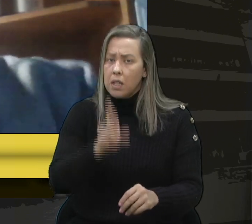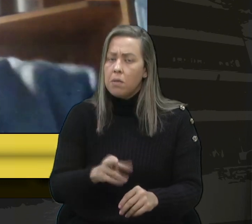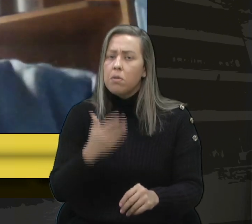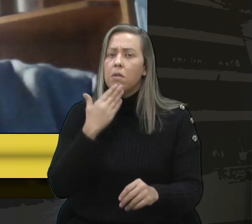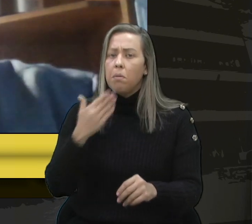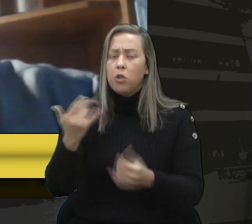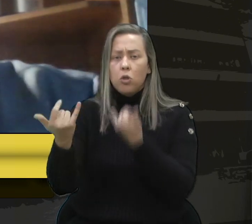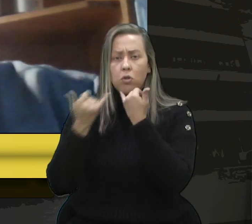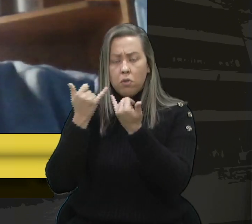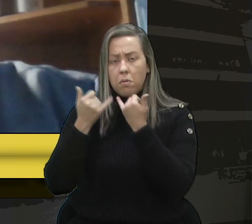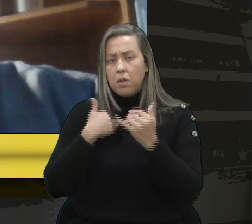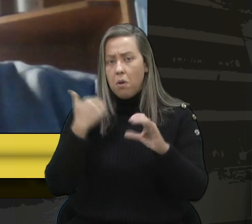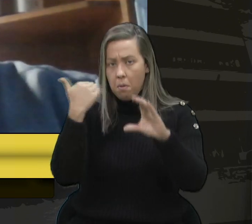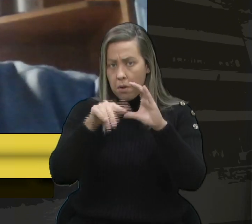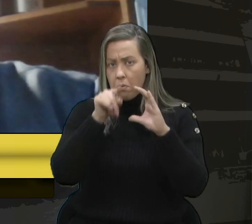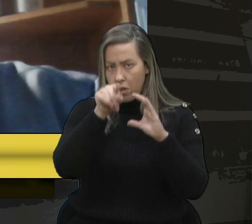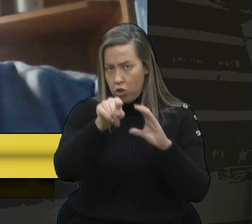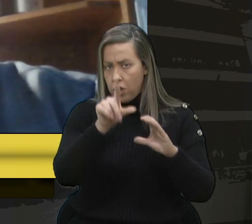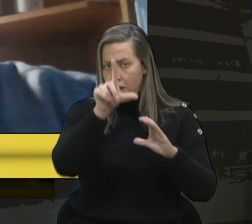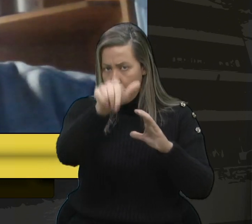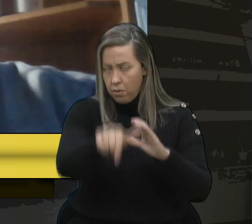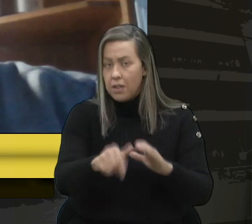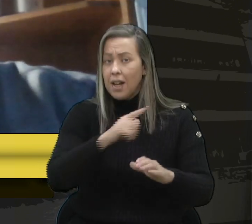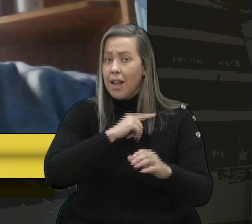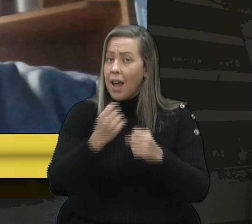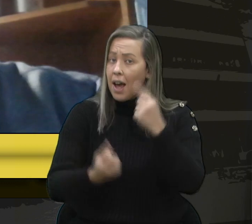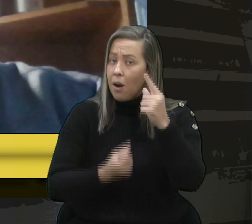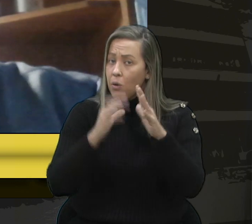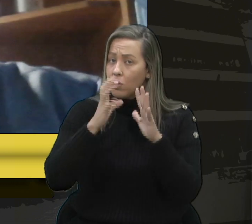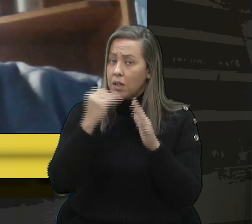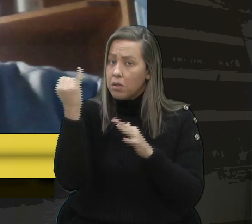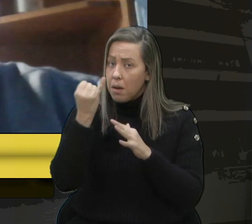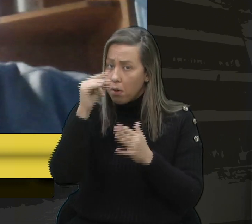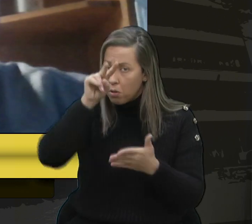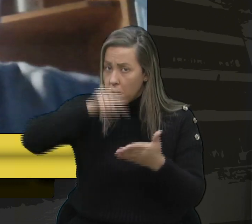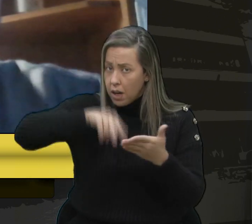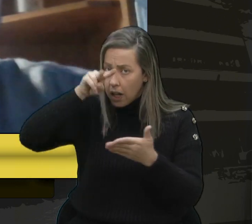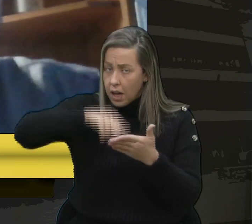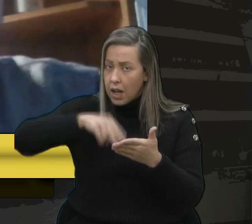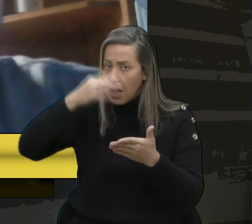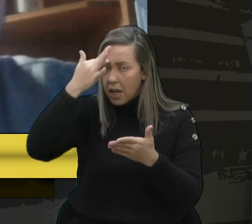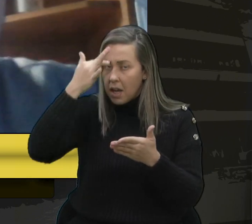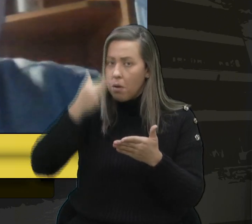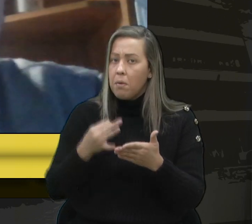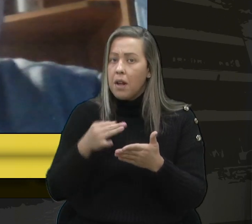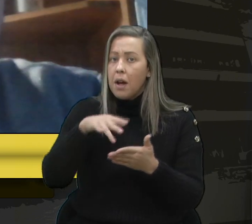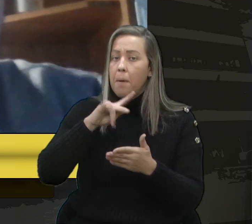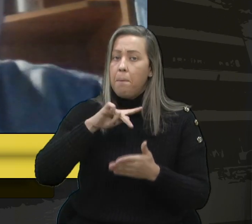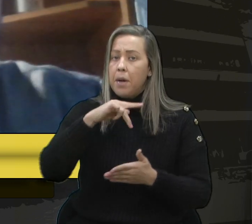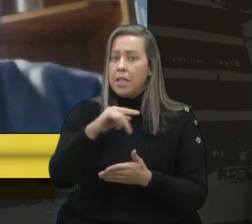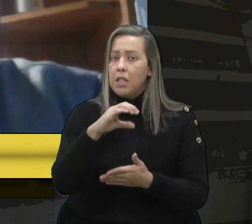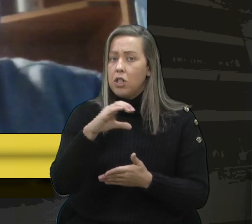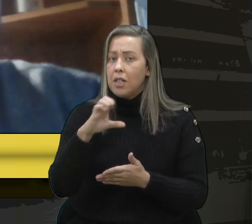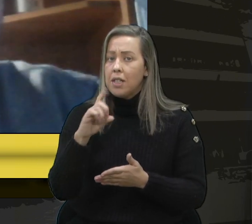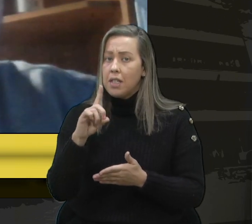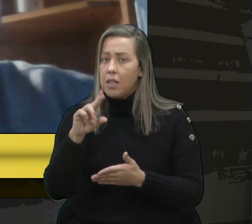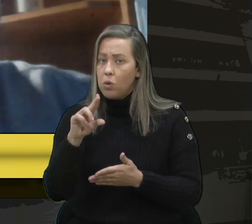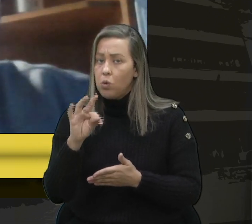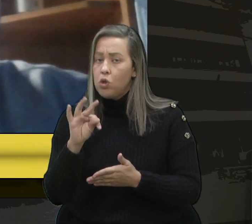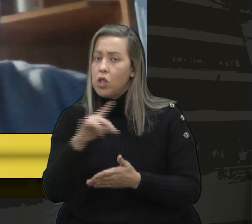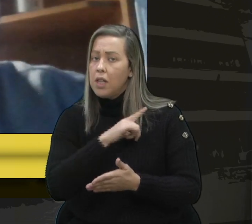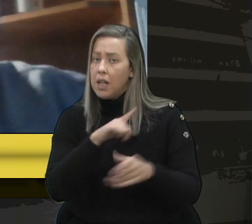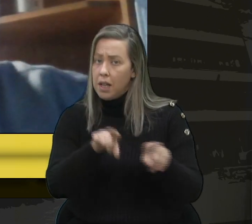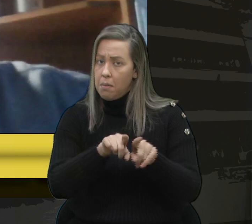público, que eu acho que talvez tenha alguns dados que são importantes para o senhor, como presidente da Sedut, ter nessa discussão.